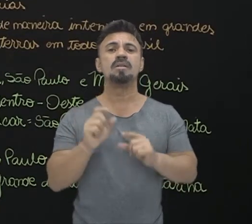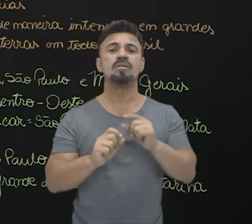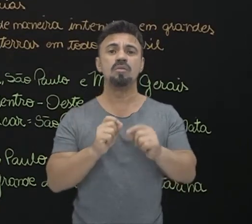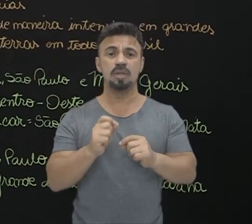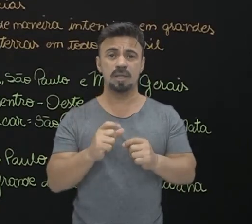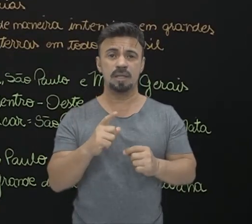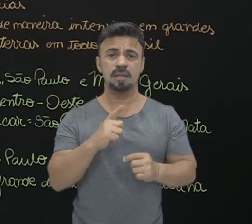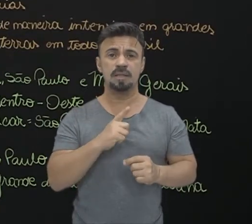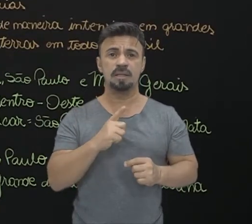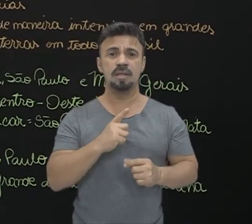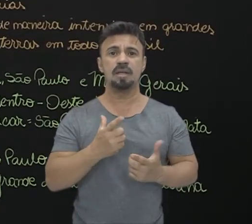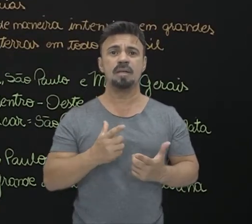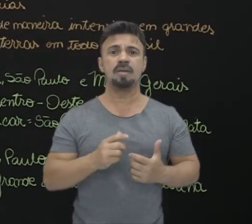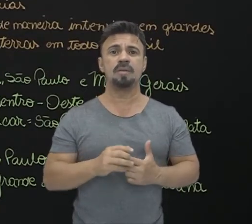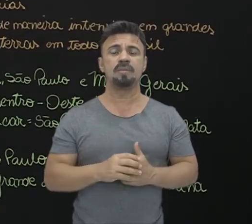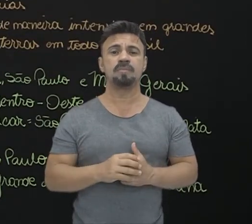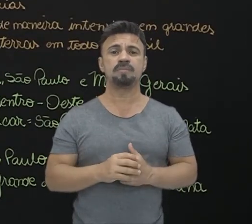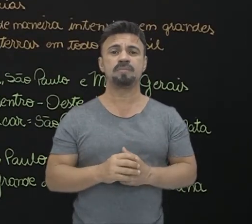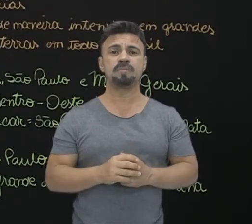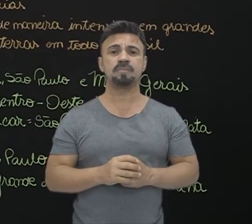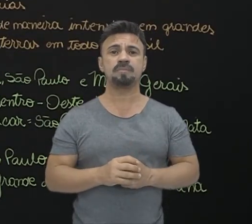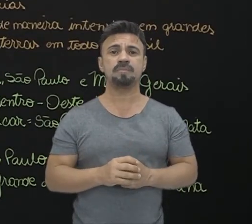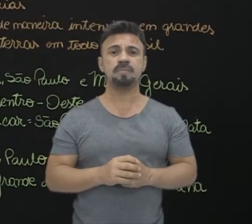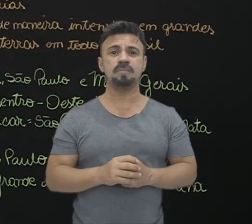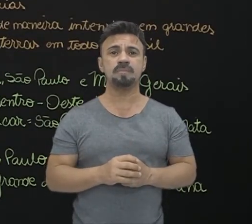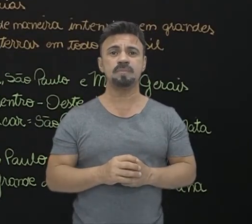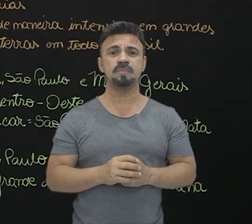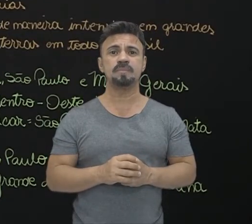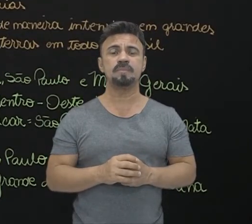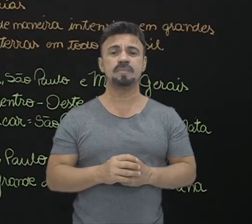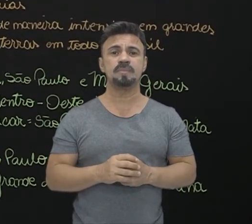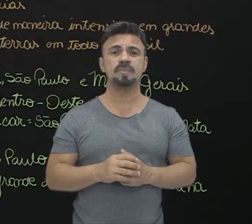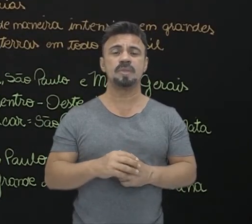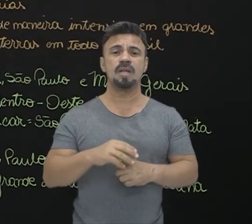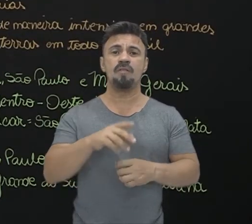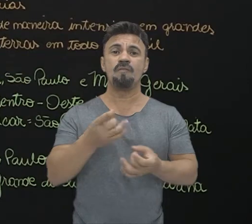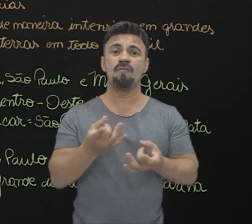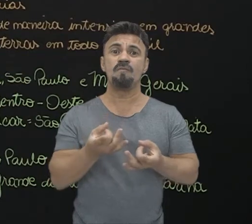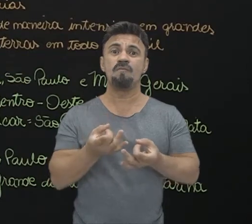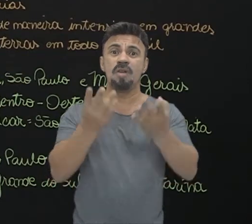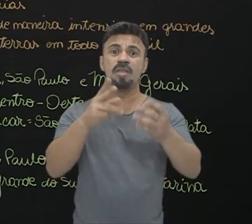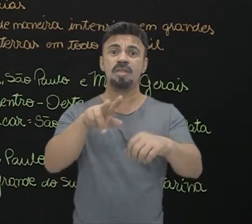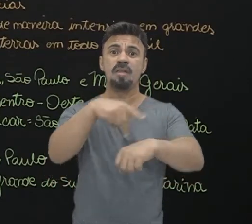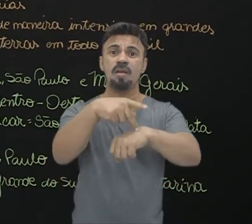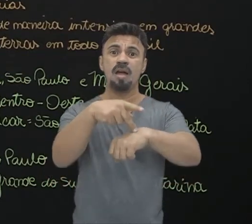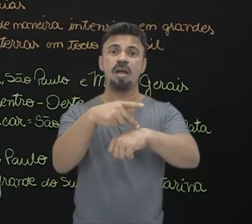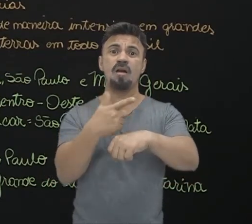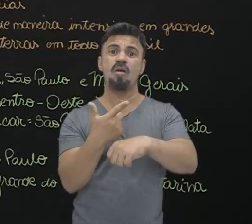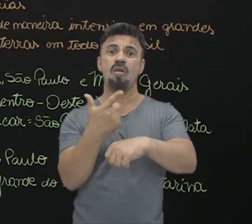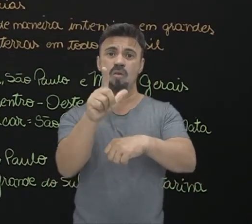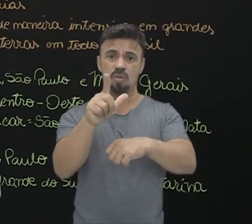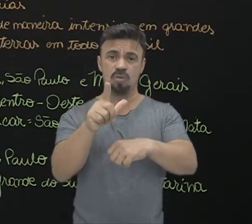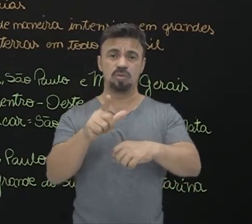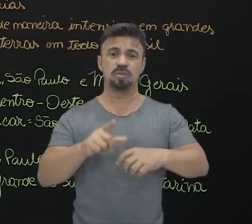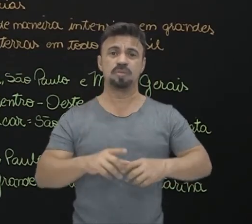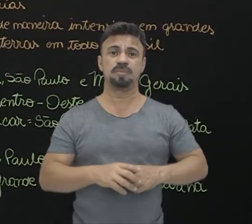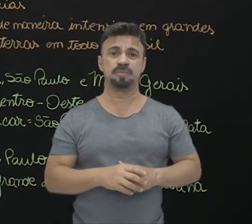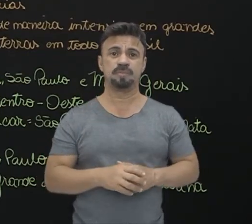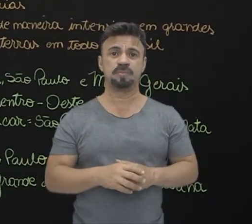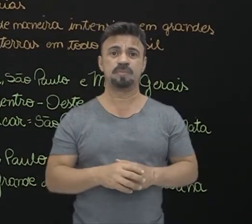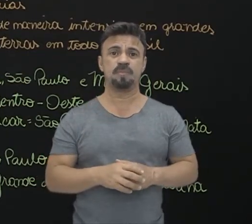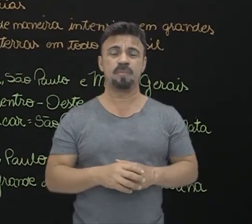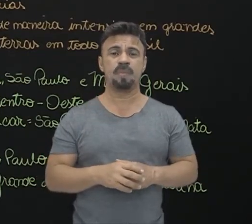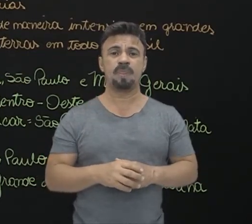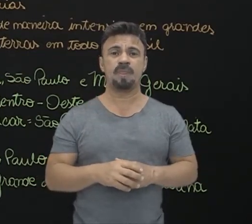ter um certo ponto aí para a exportação. Só que essa galera aqui da agricultura tradicional